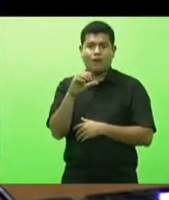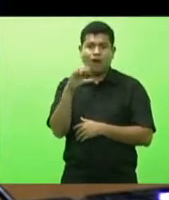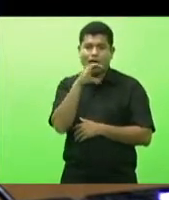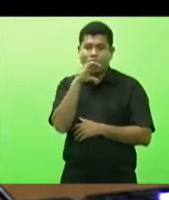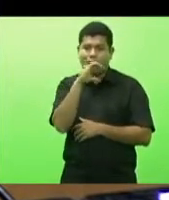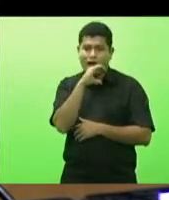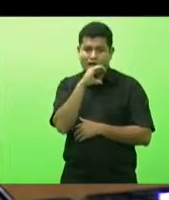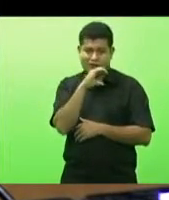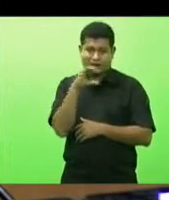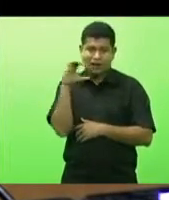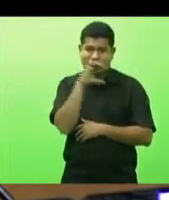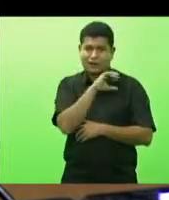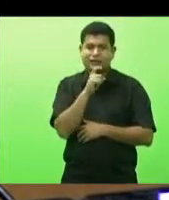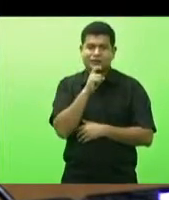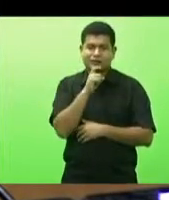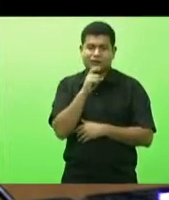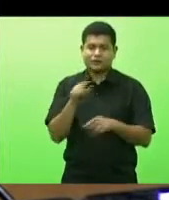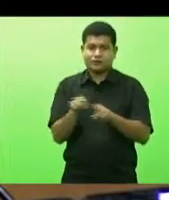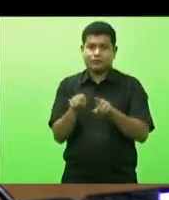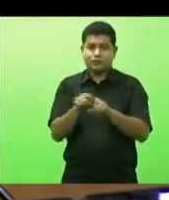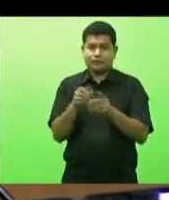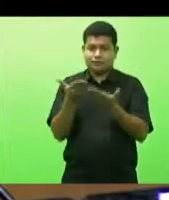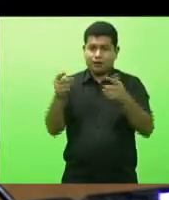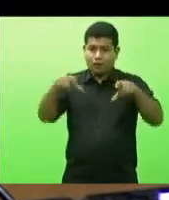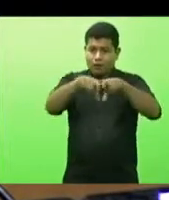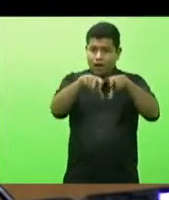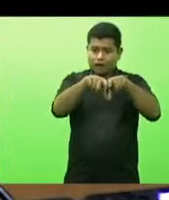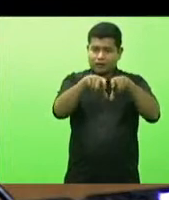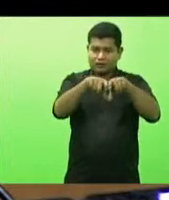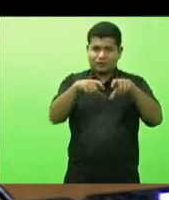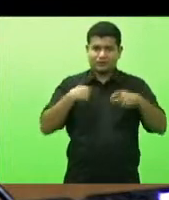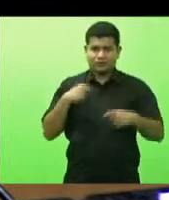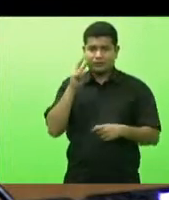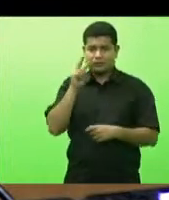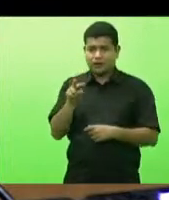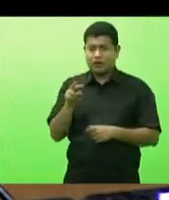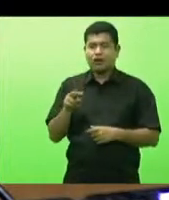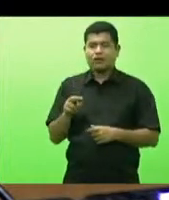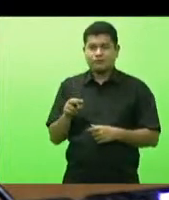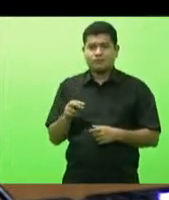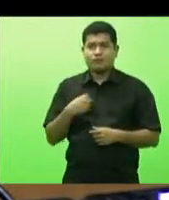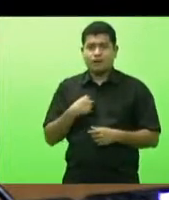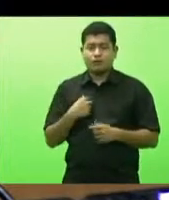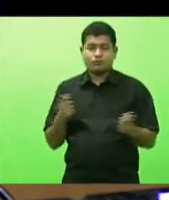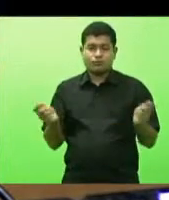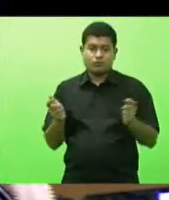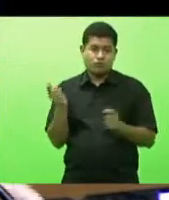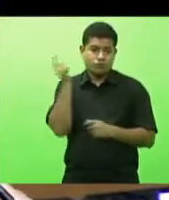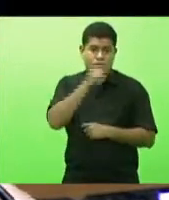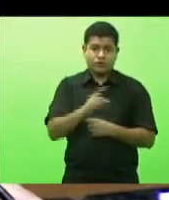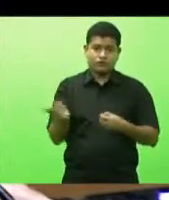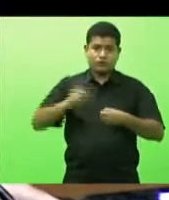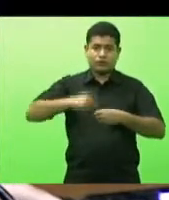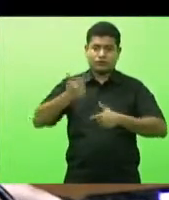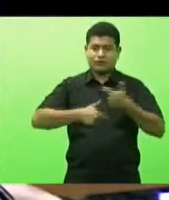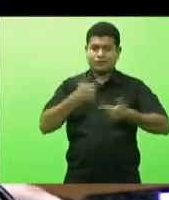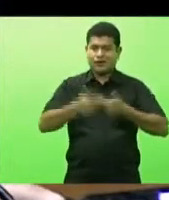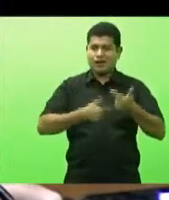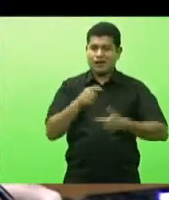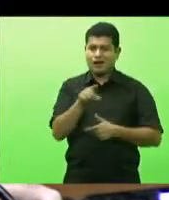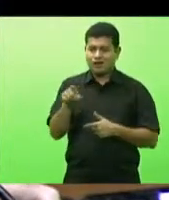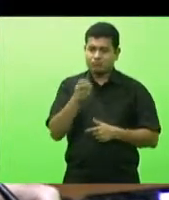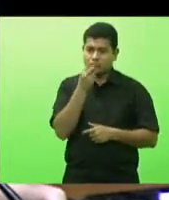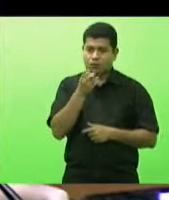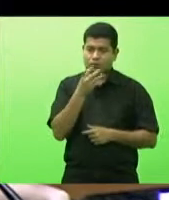o senhor já está fazendo uma avaliação para que tenha um encaminhamento para que esses proprietários possam voltar a trabalhar extremamente importante isso